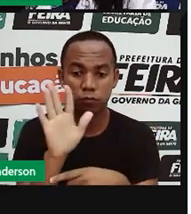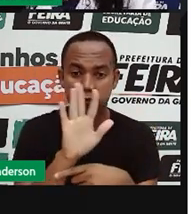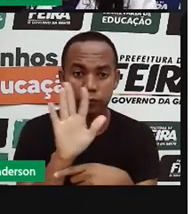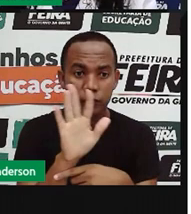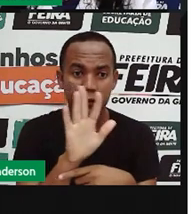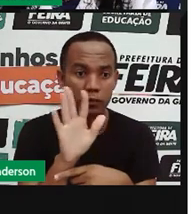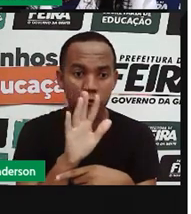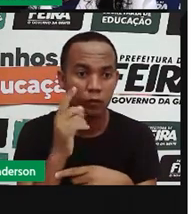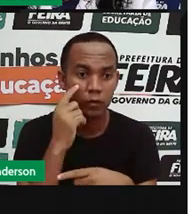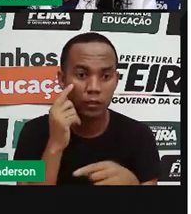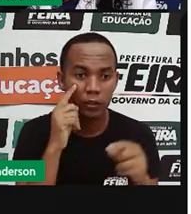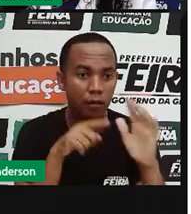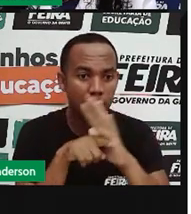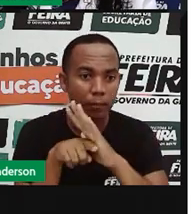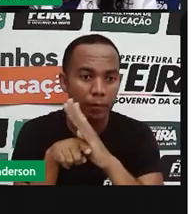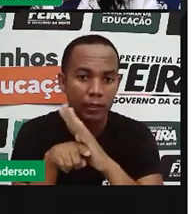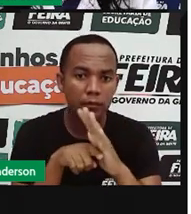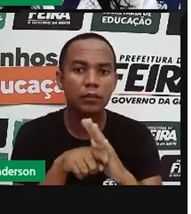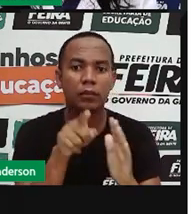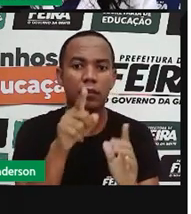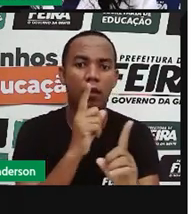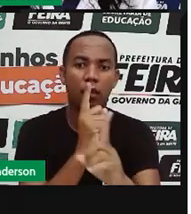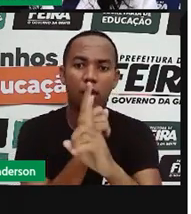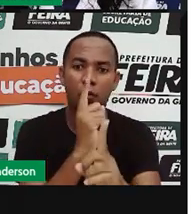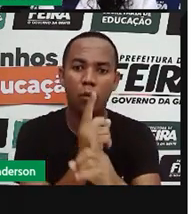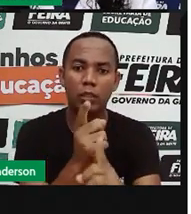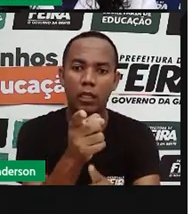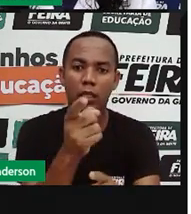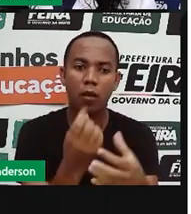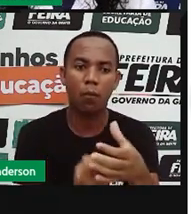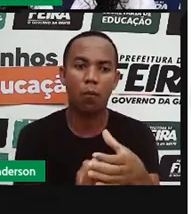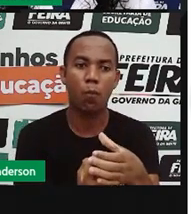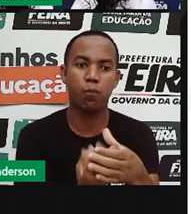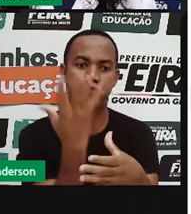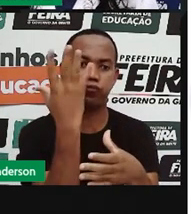quiser ver um vulcão em erupição, pode procurar lá.